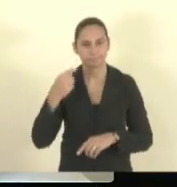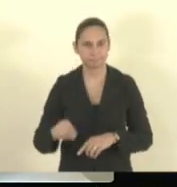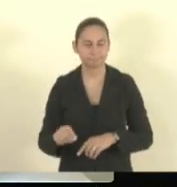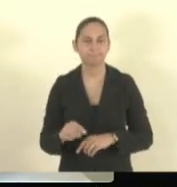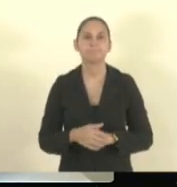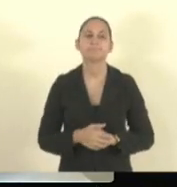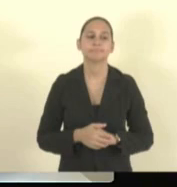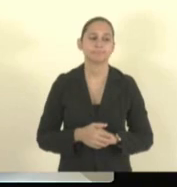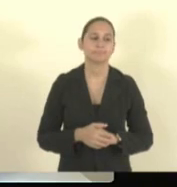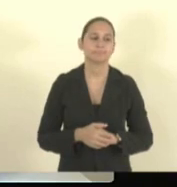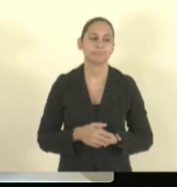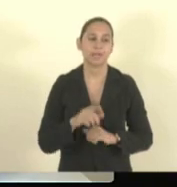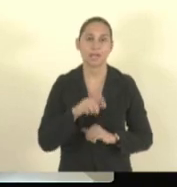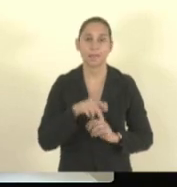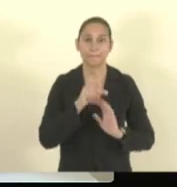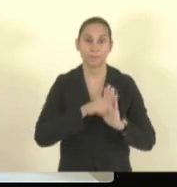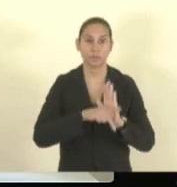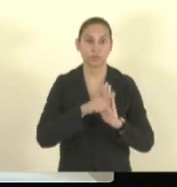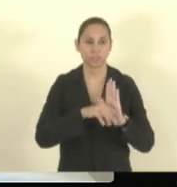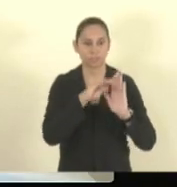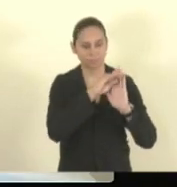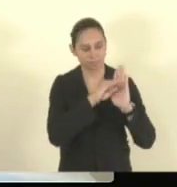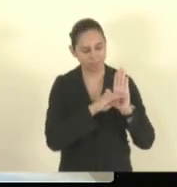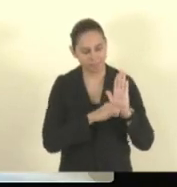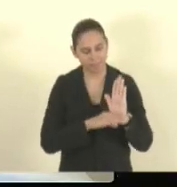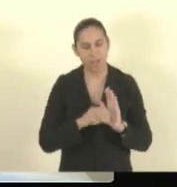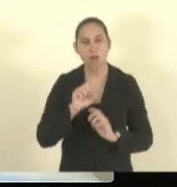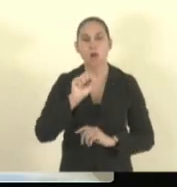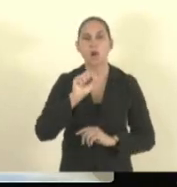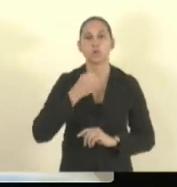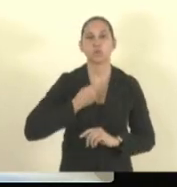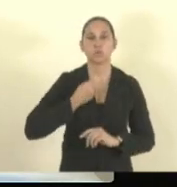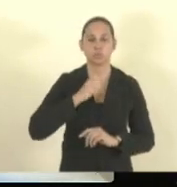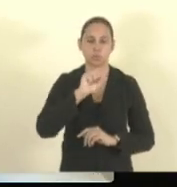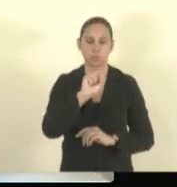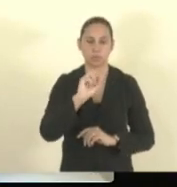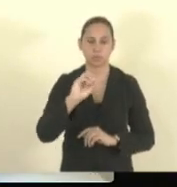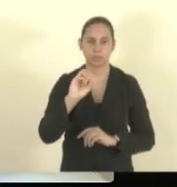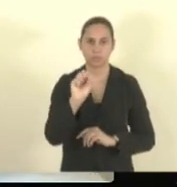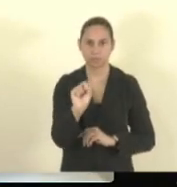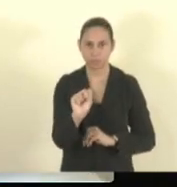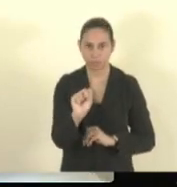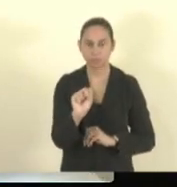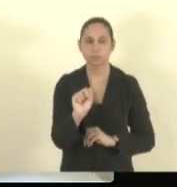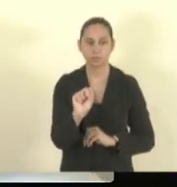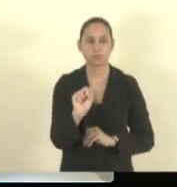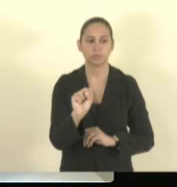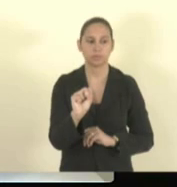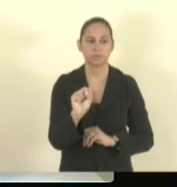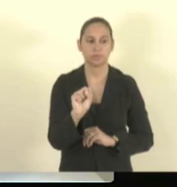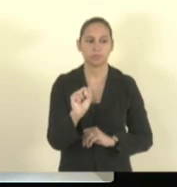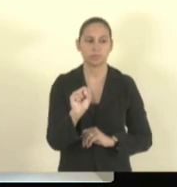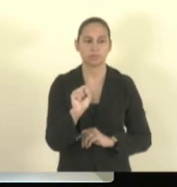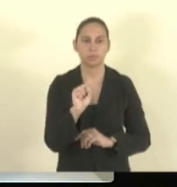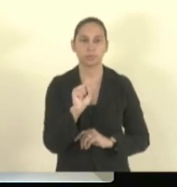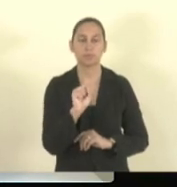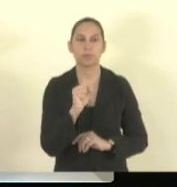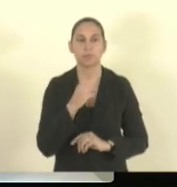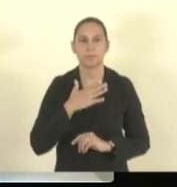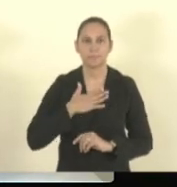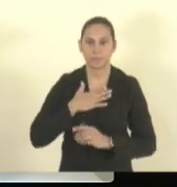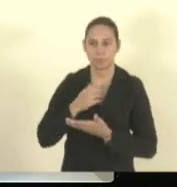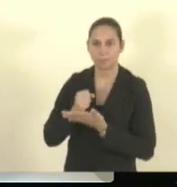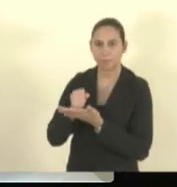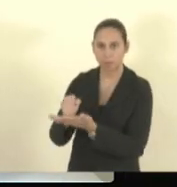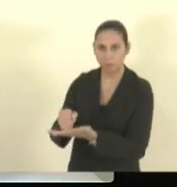projeto que está na ordem do dia é o 808, e as nossas assessorias, minha e